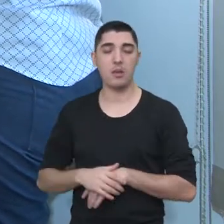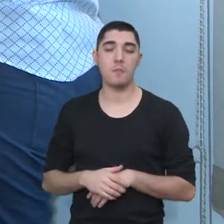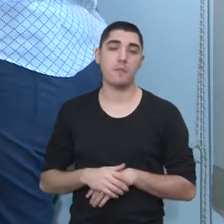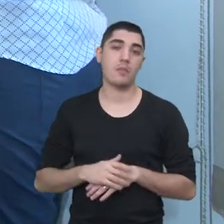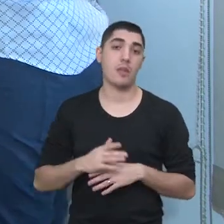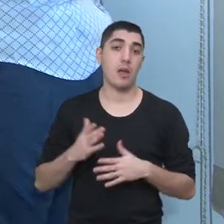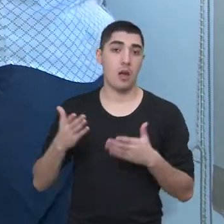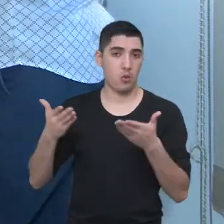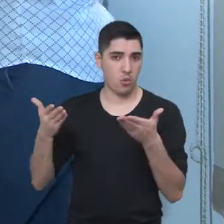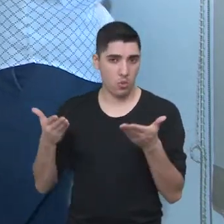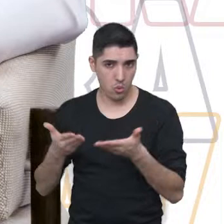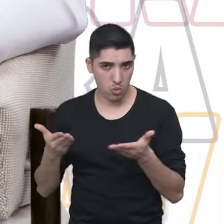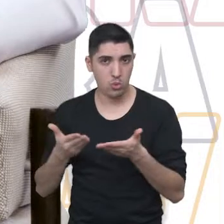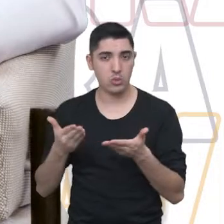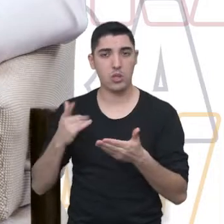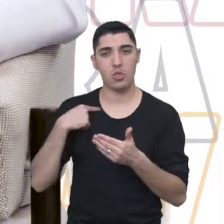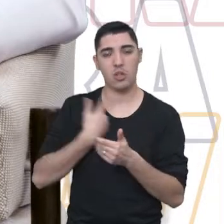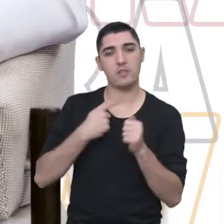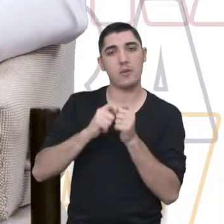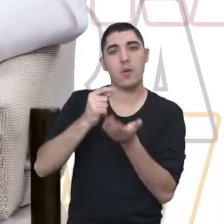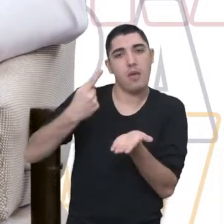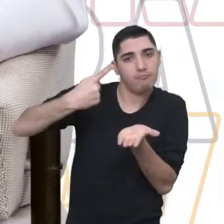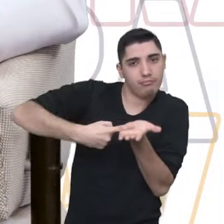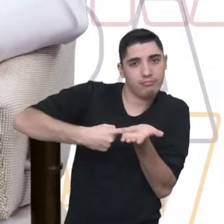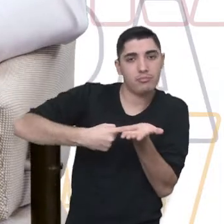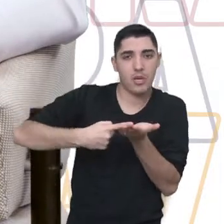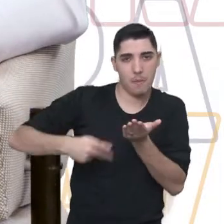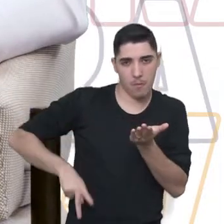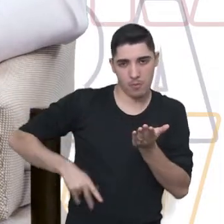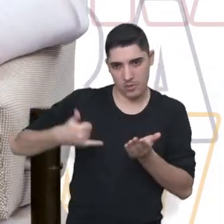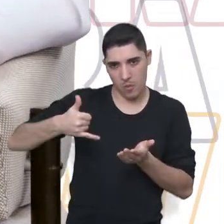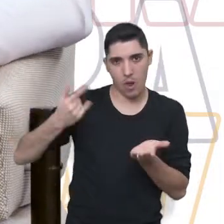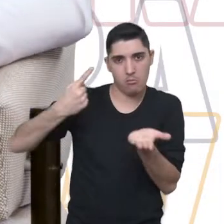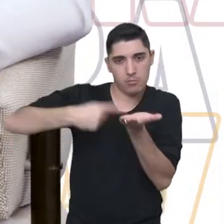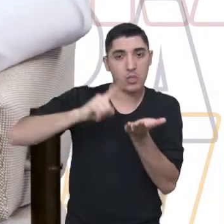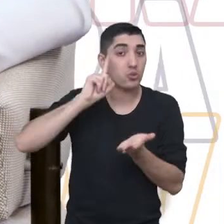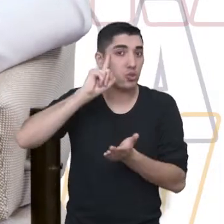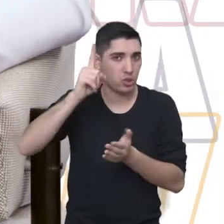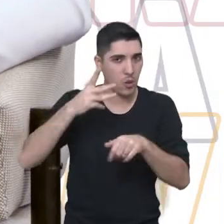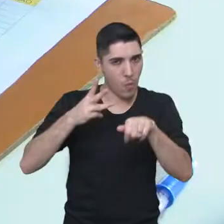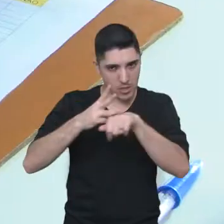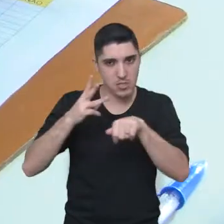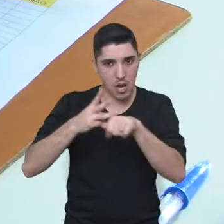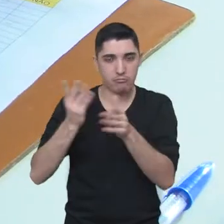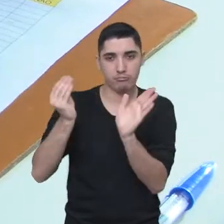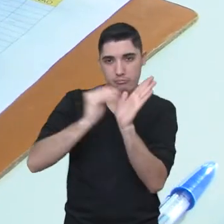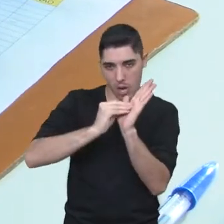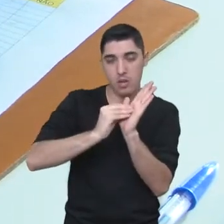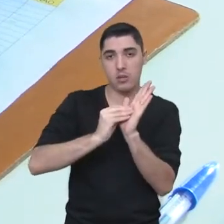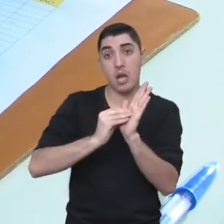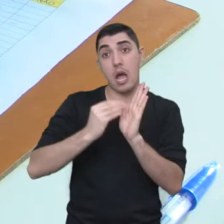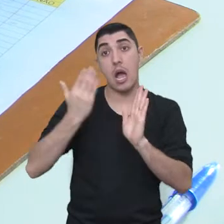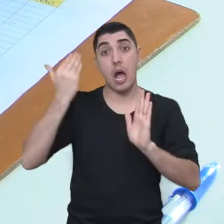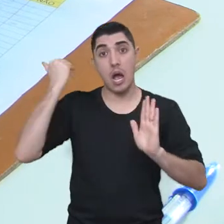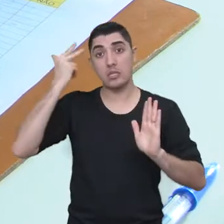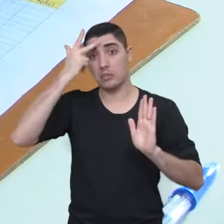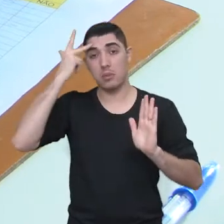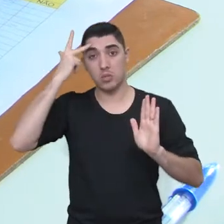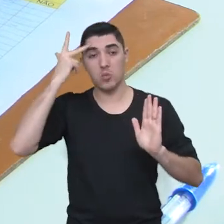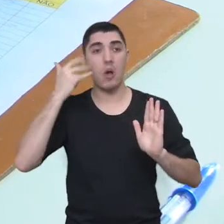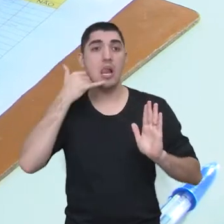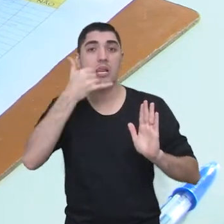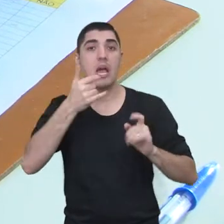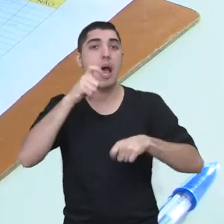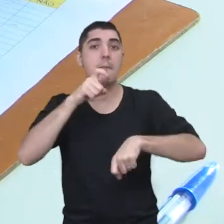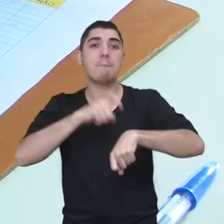Atualmente é feito um agendamento via celular, né? WhatsApp. Antes as pessoas vinham sem